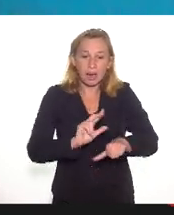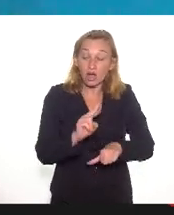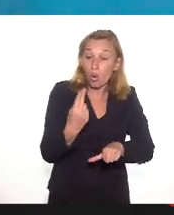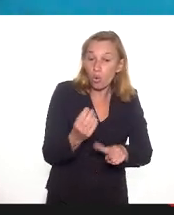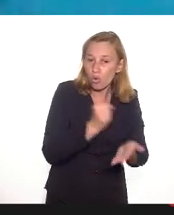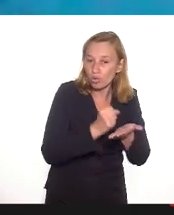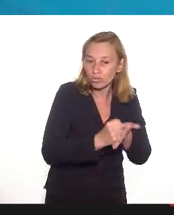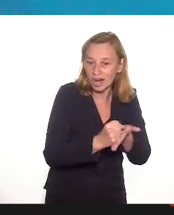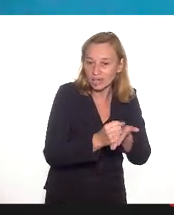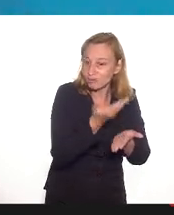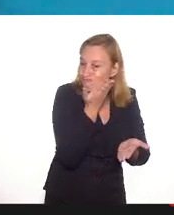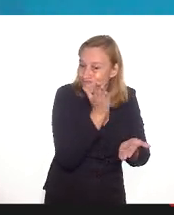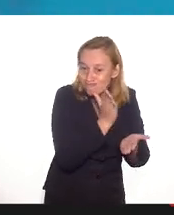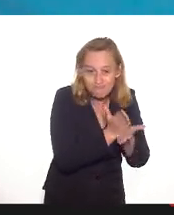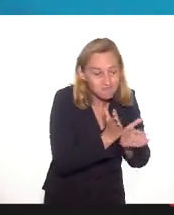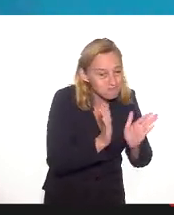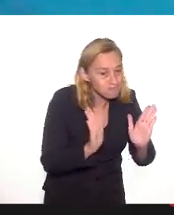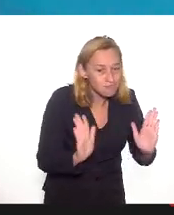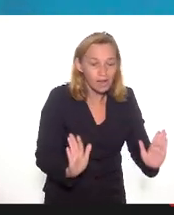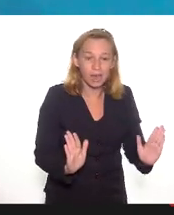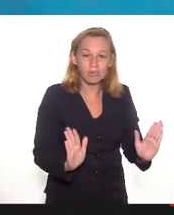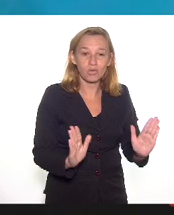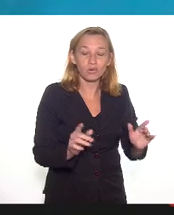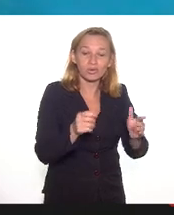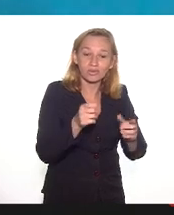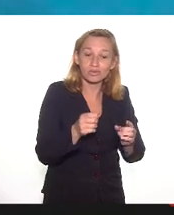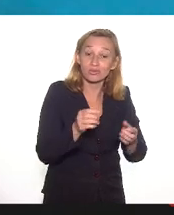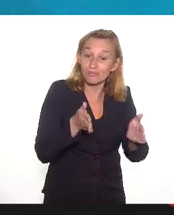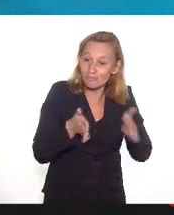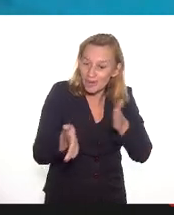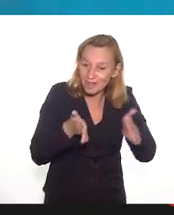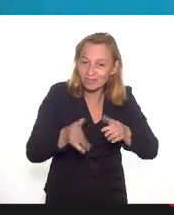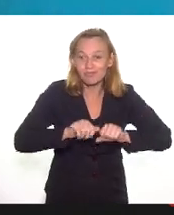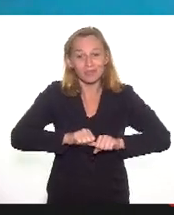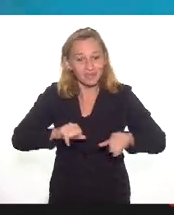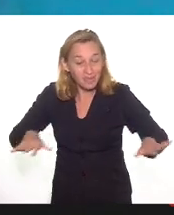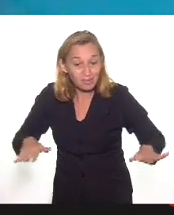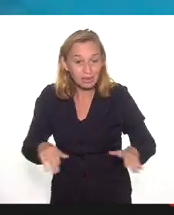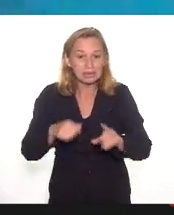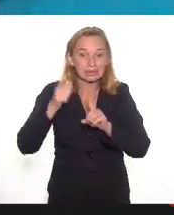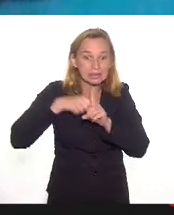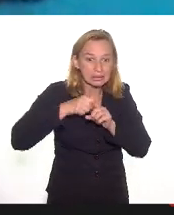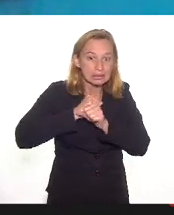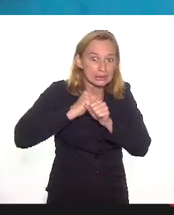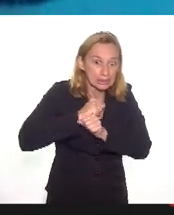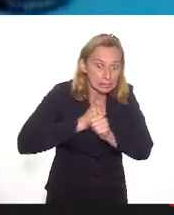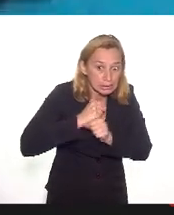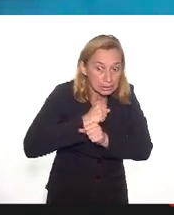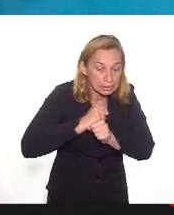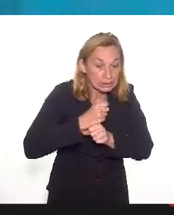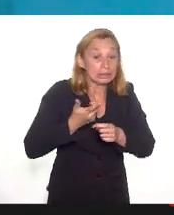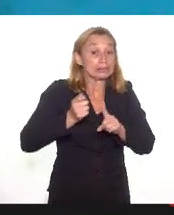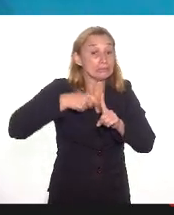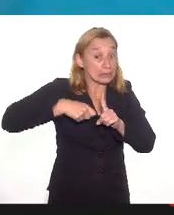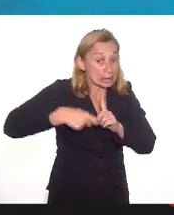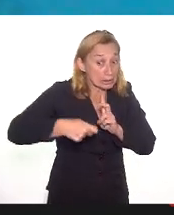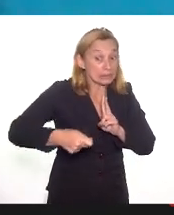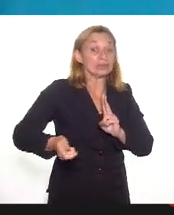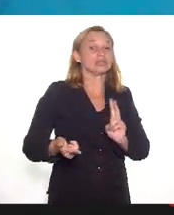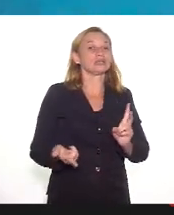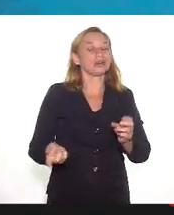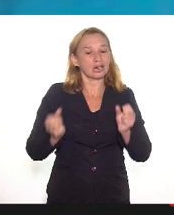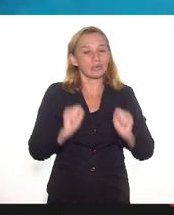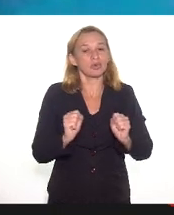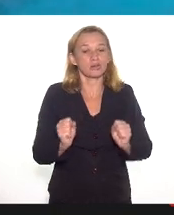contratos suspensos justamente no meio de uma pandemia e demorou meses até que a gente tivesse a lei Aldir Blanc para que essas